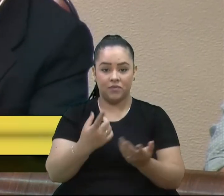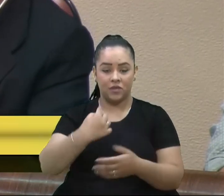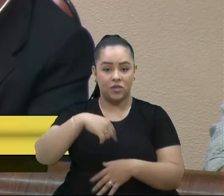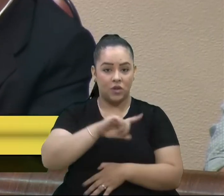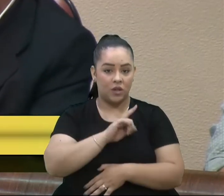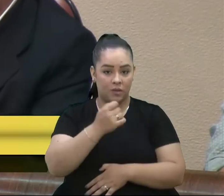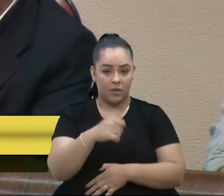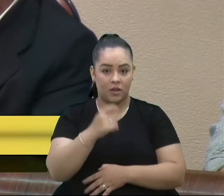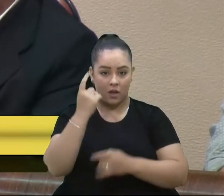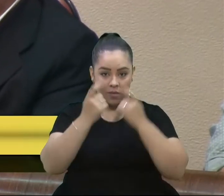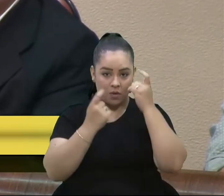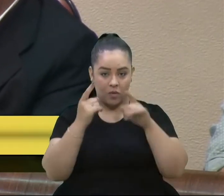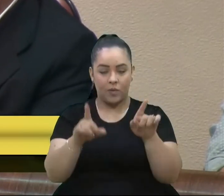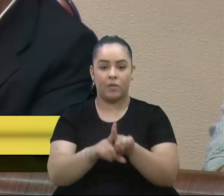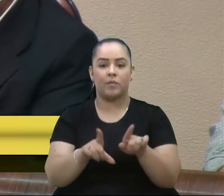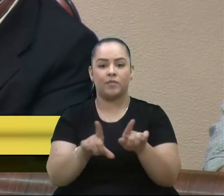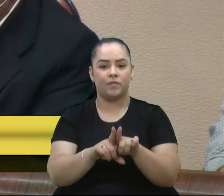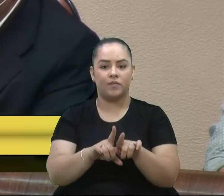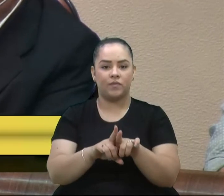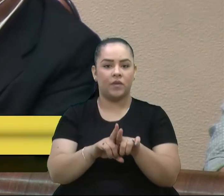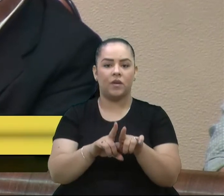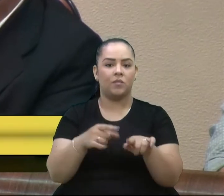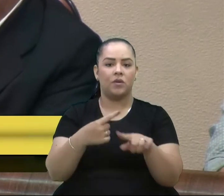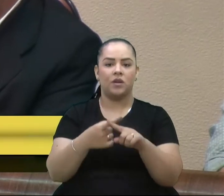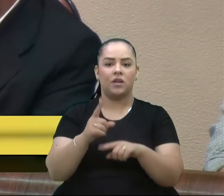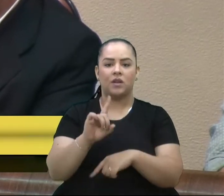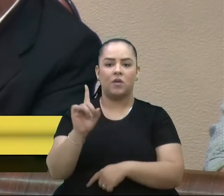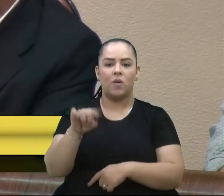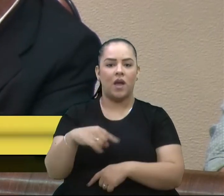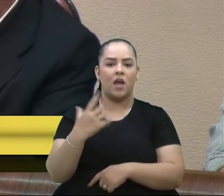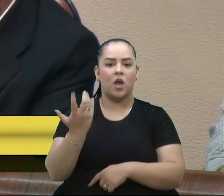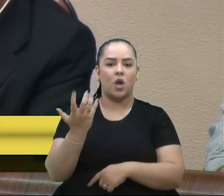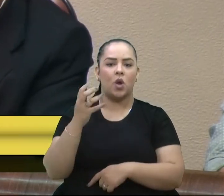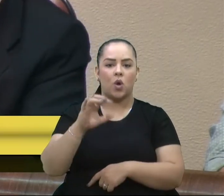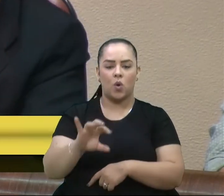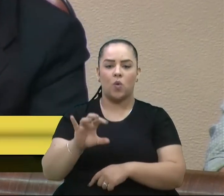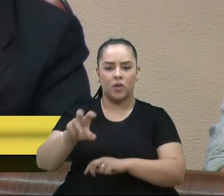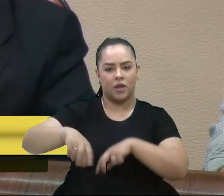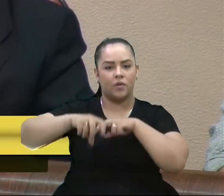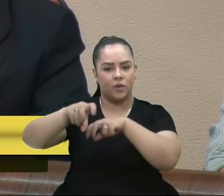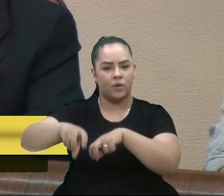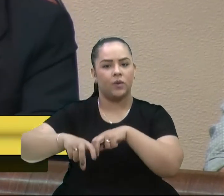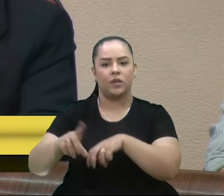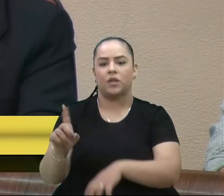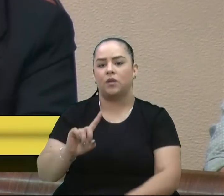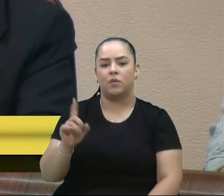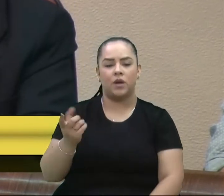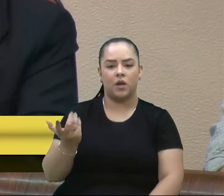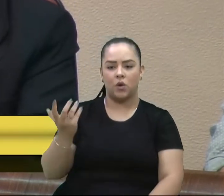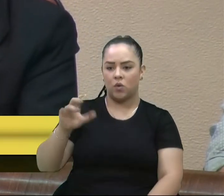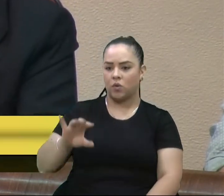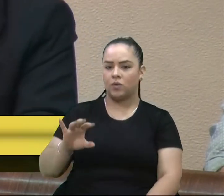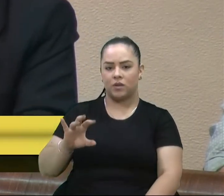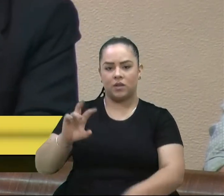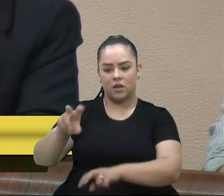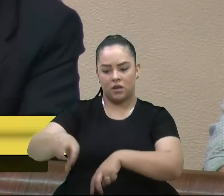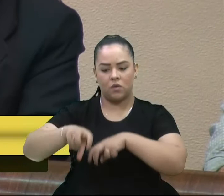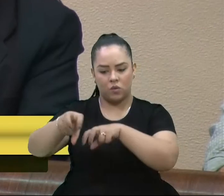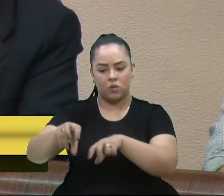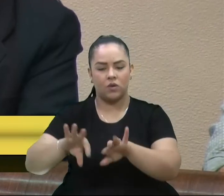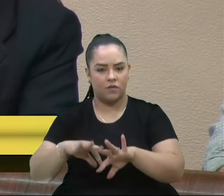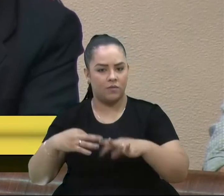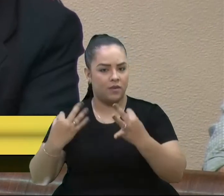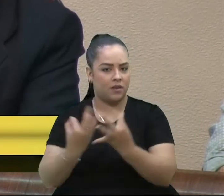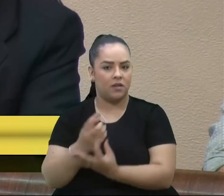que se preocupar com isso também, ninguém é contra a agroindústria, ninguém é contra a agricultura familiar, ninguém